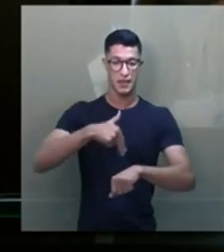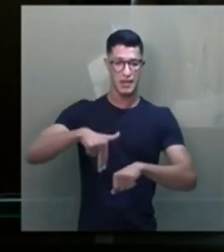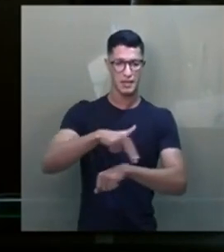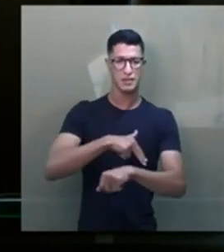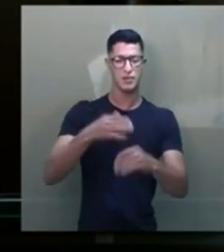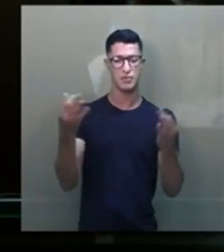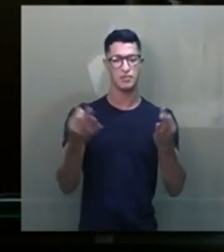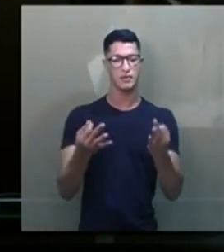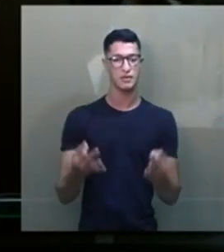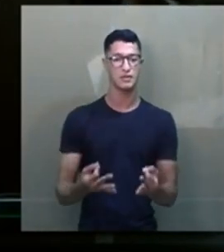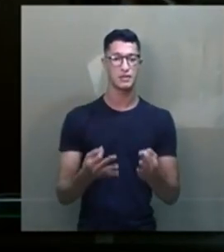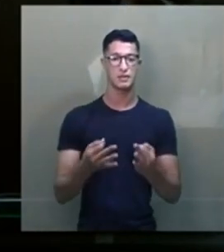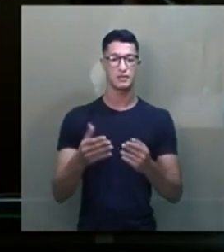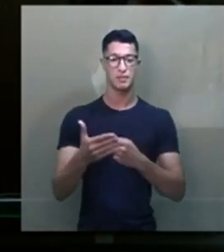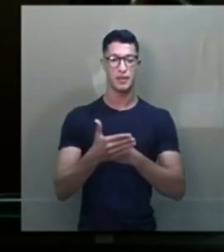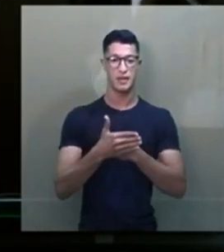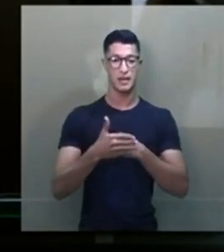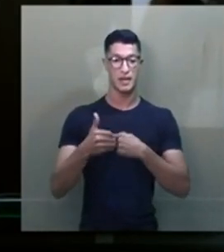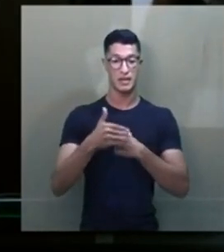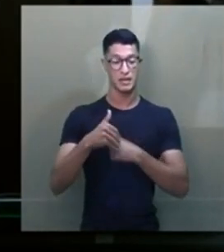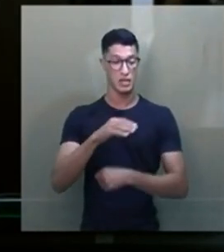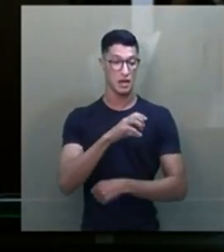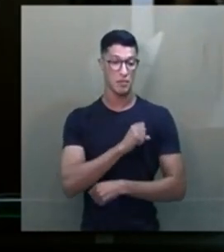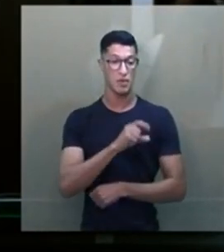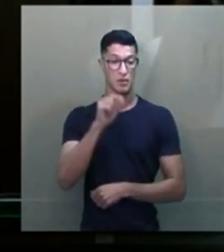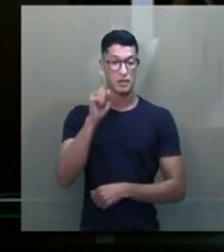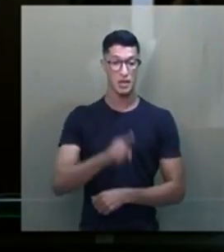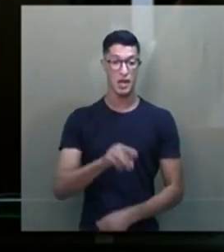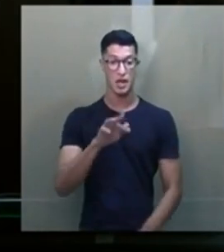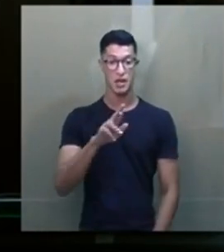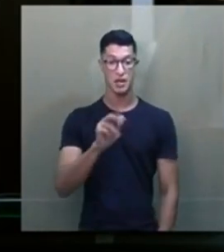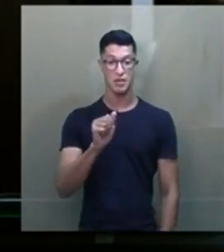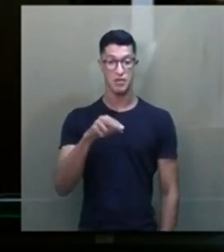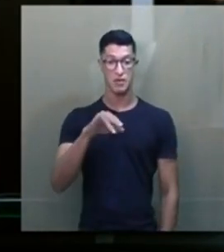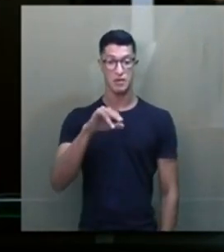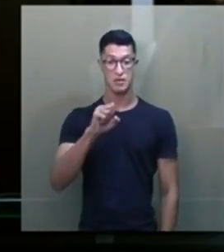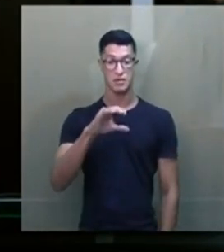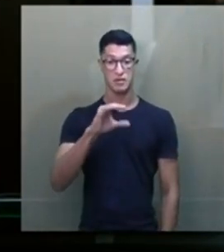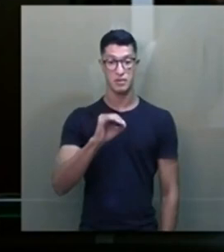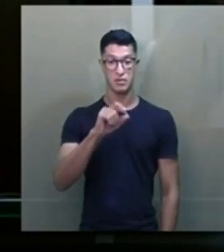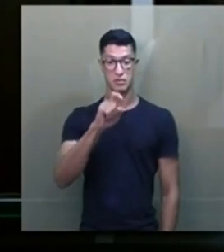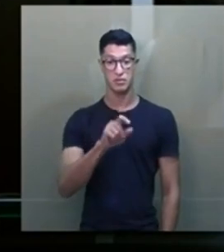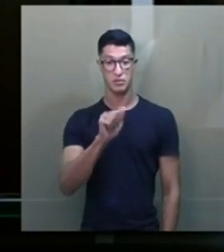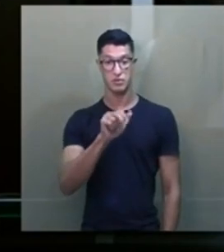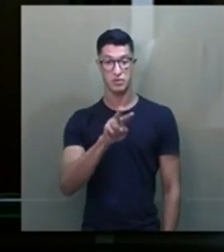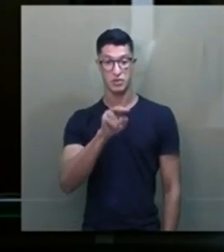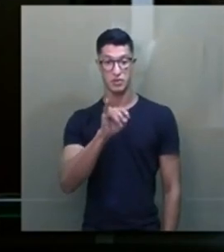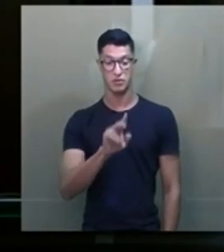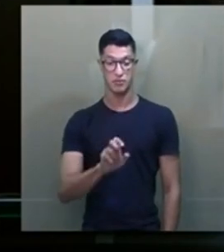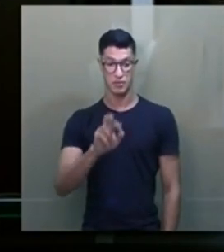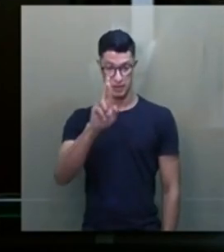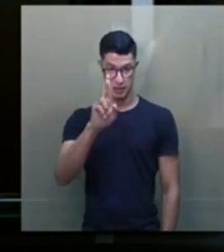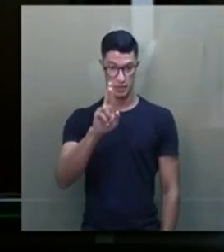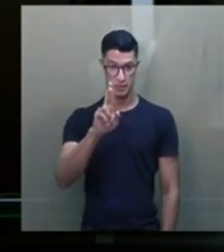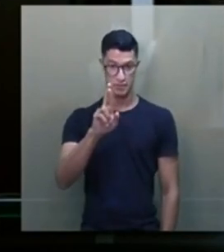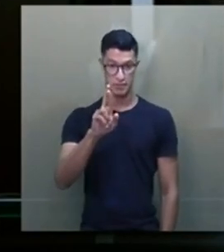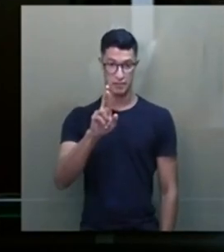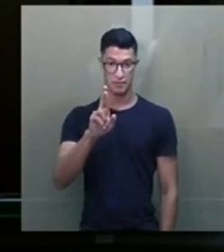fantástica, para a caridade, para o amor, que é Francisco Cândido Xavier. e